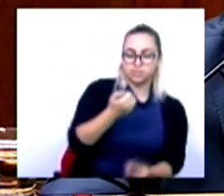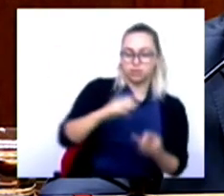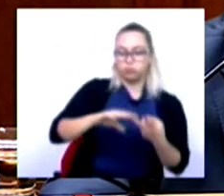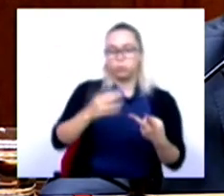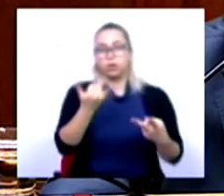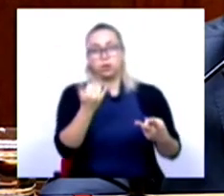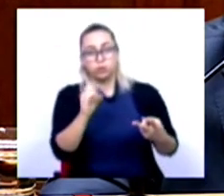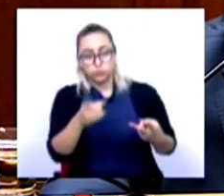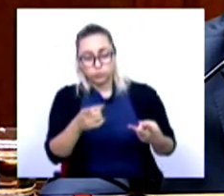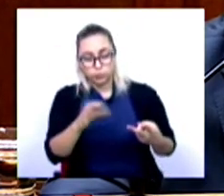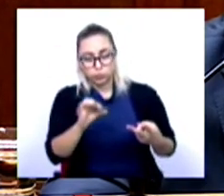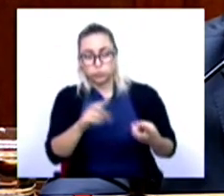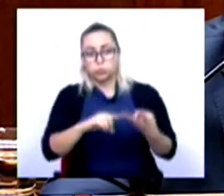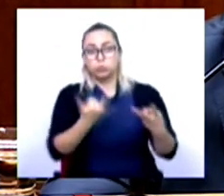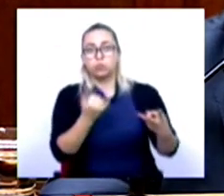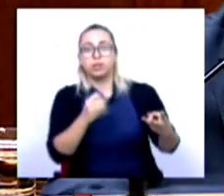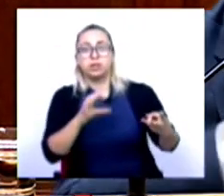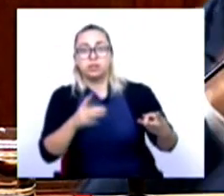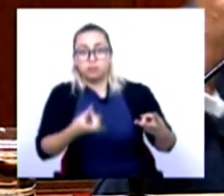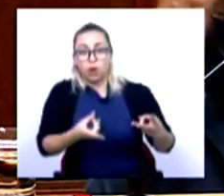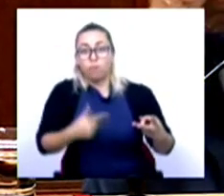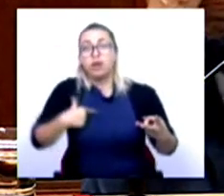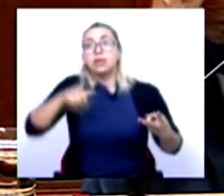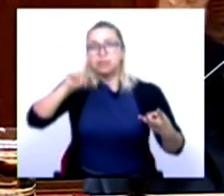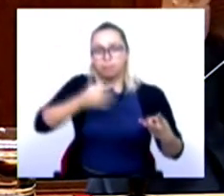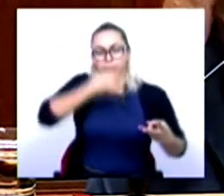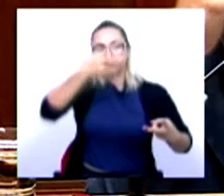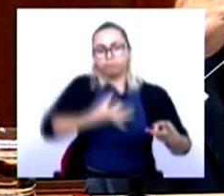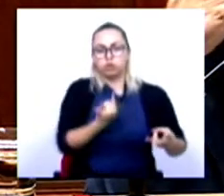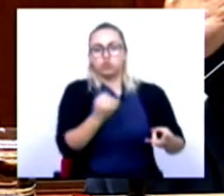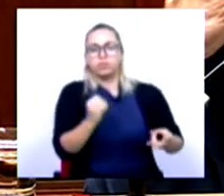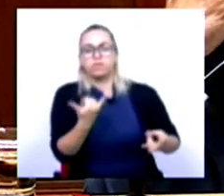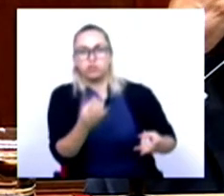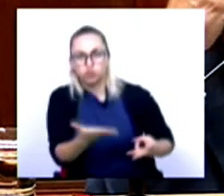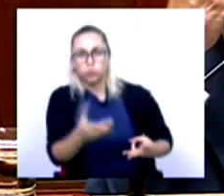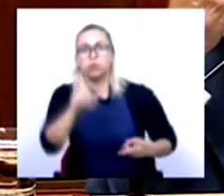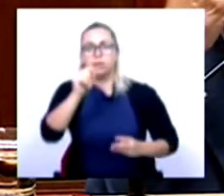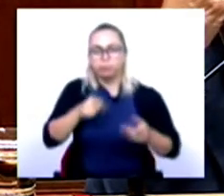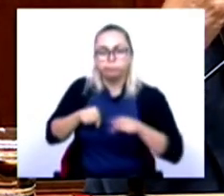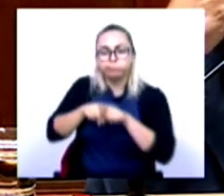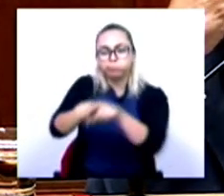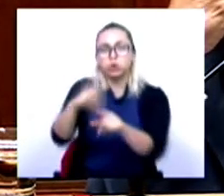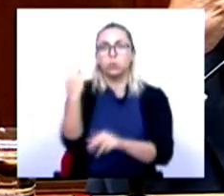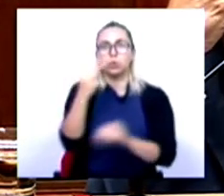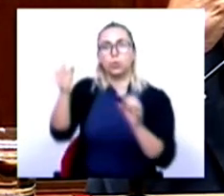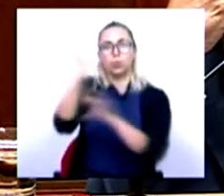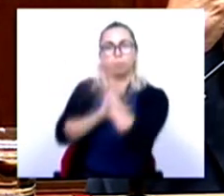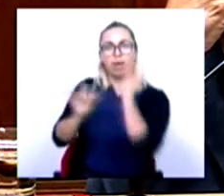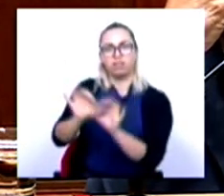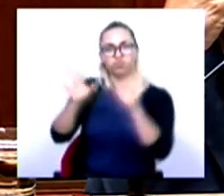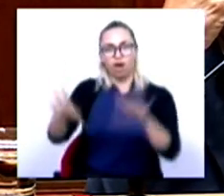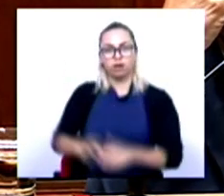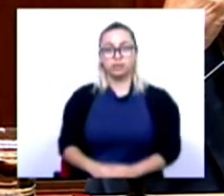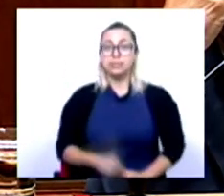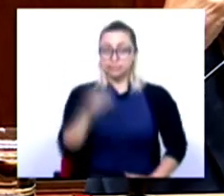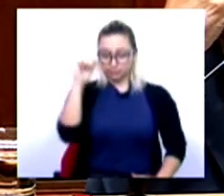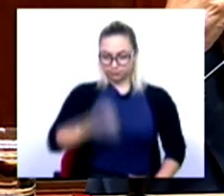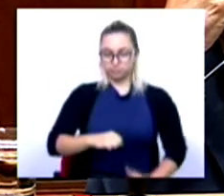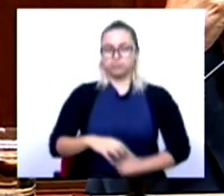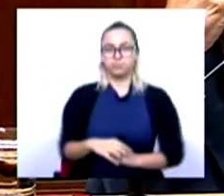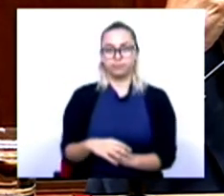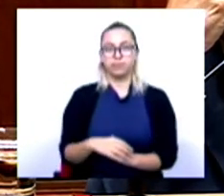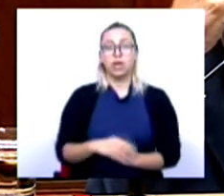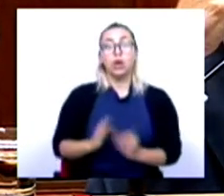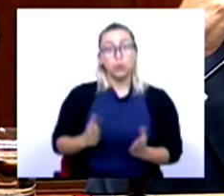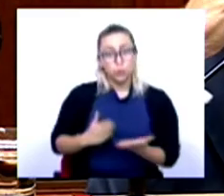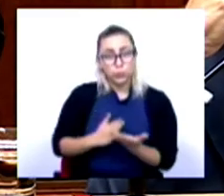2019, isto eu creio, em 2021, também já vamos convergir de novo com a União Europeia. Sim, e vamos